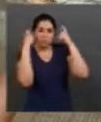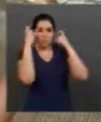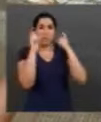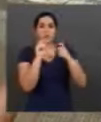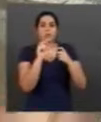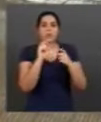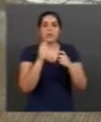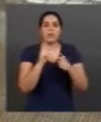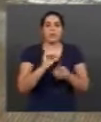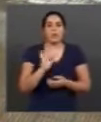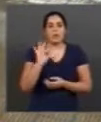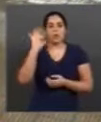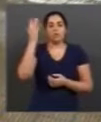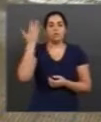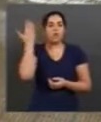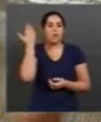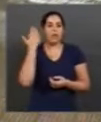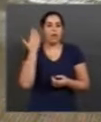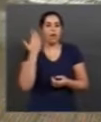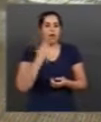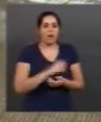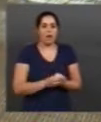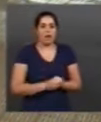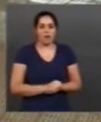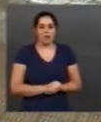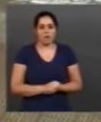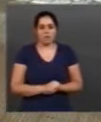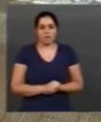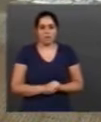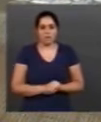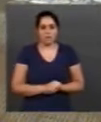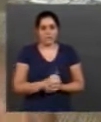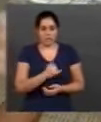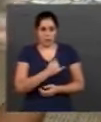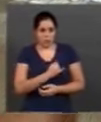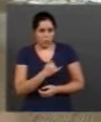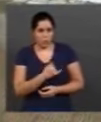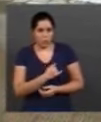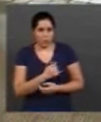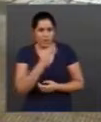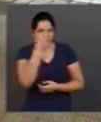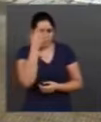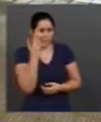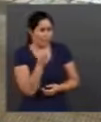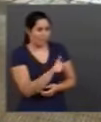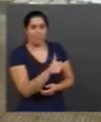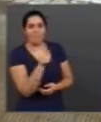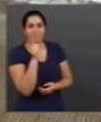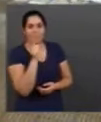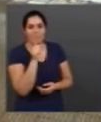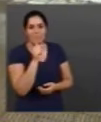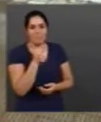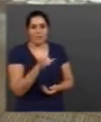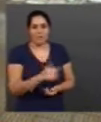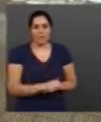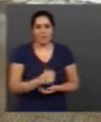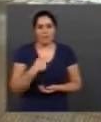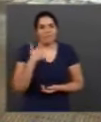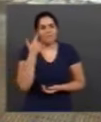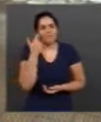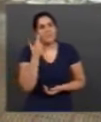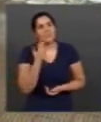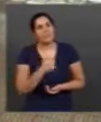no Pontal, o pessoal lá no outro campus da UF, o pessoal está sem água. E eu já fiquei assim, nossa, eu acho que a gente tem que